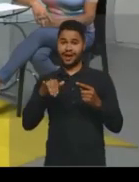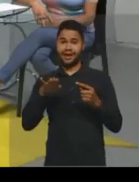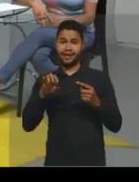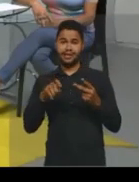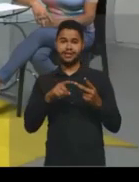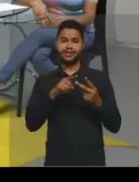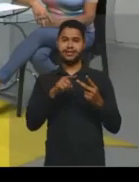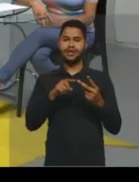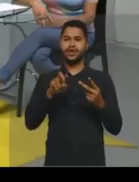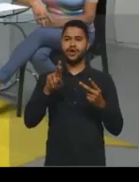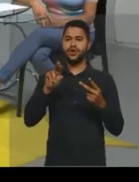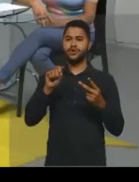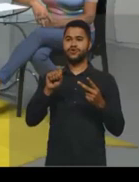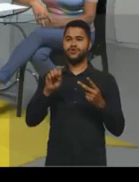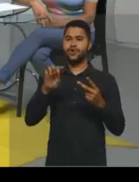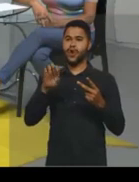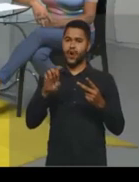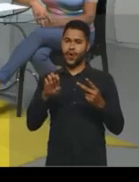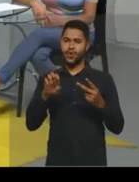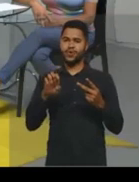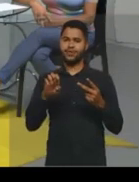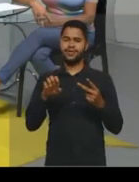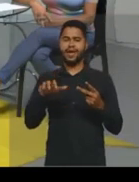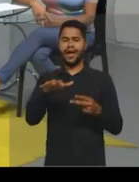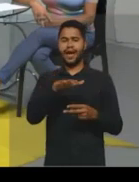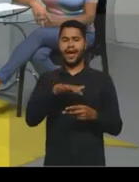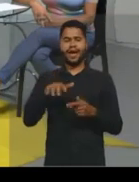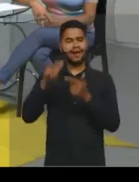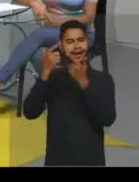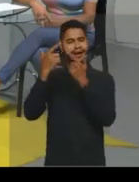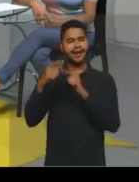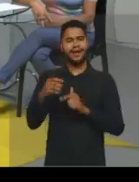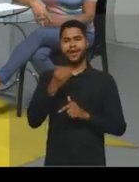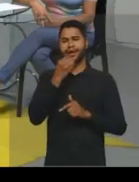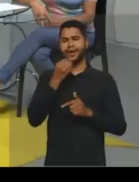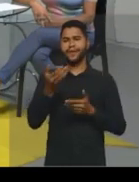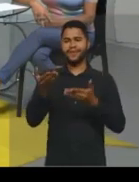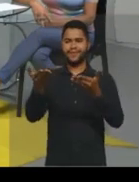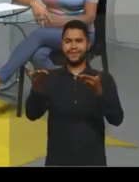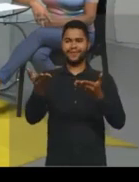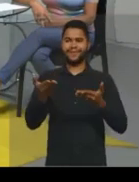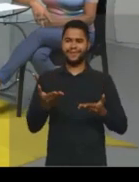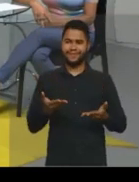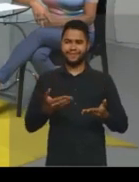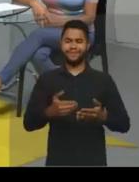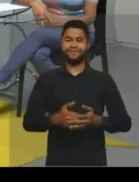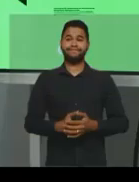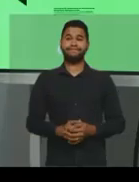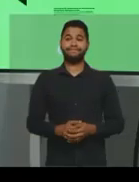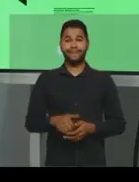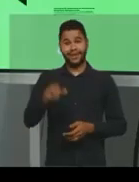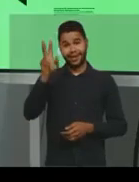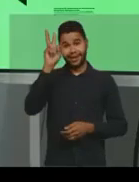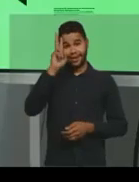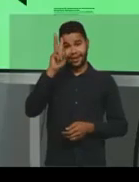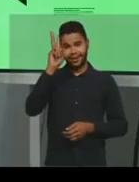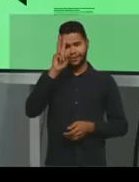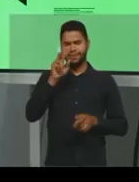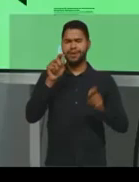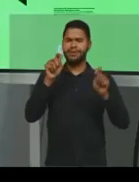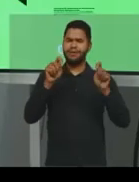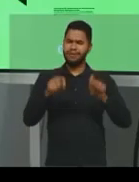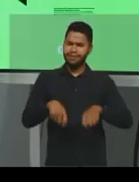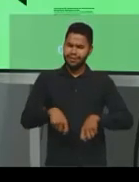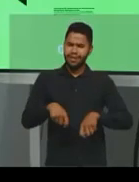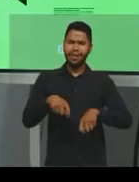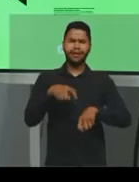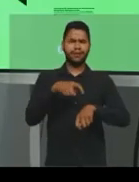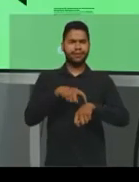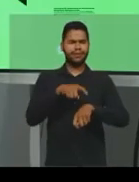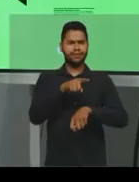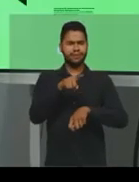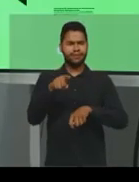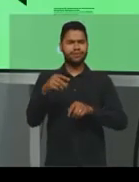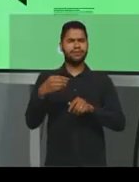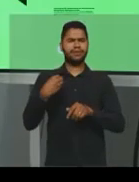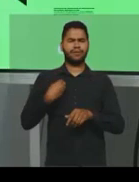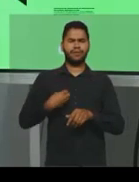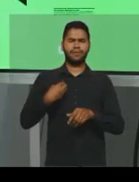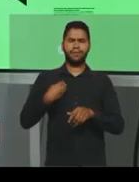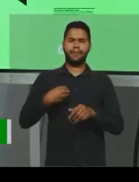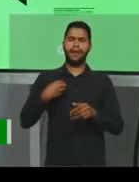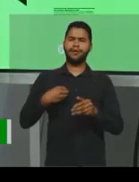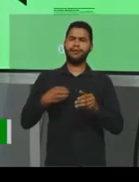Rose Mello, da área de linguagens. Seja bem-vinda professora Rose. Lembrando que ainda dá tempo de você participar dessa